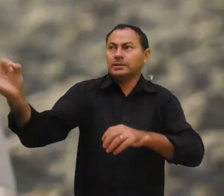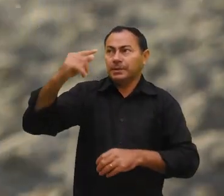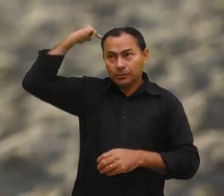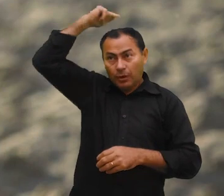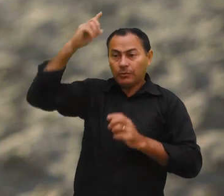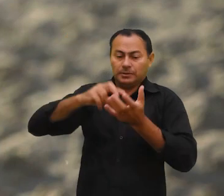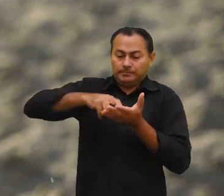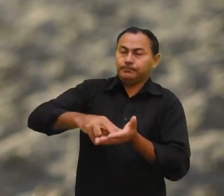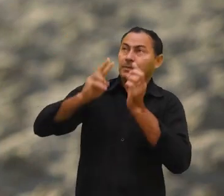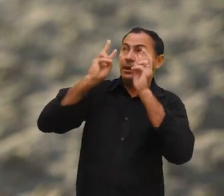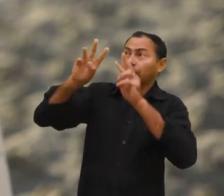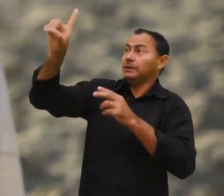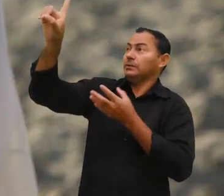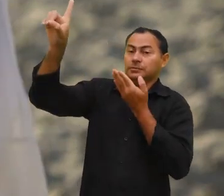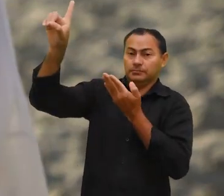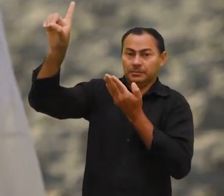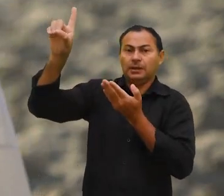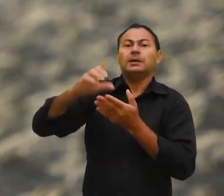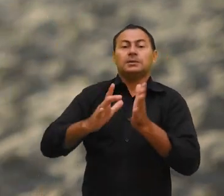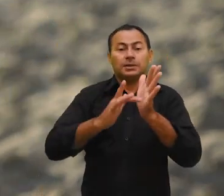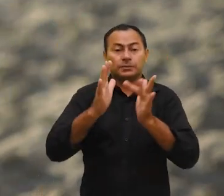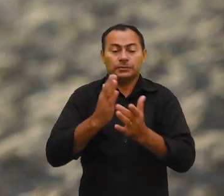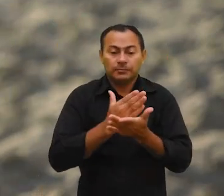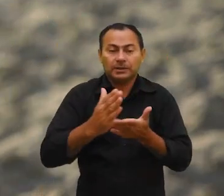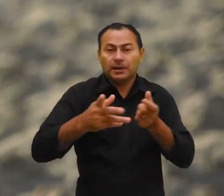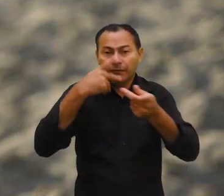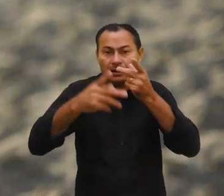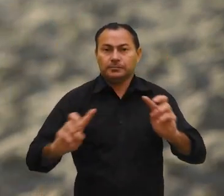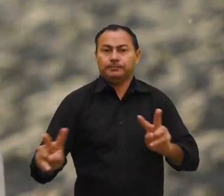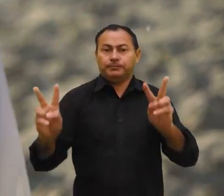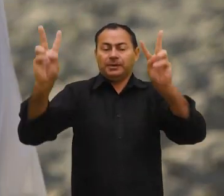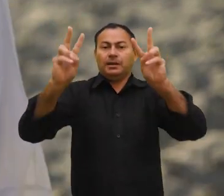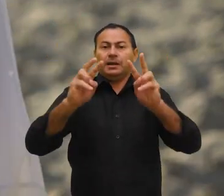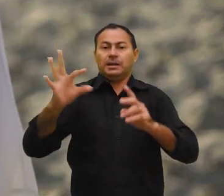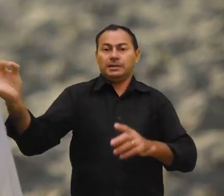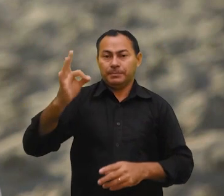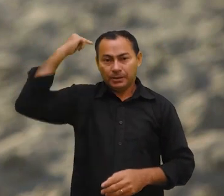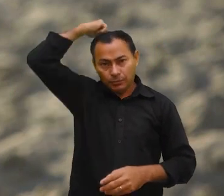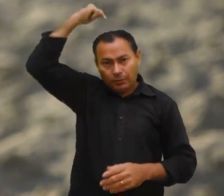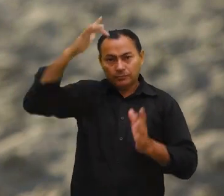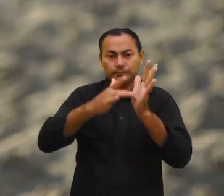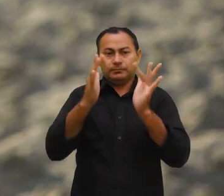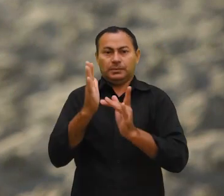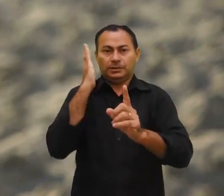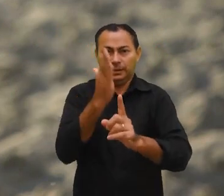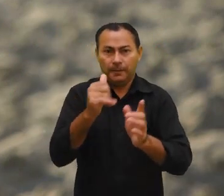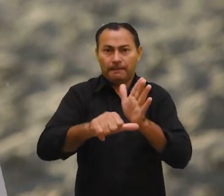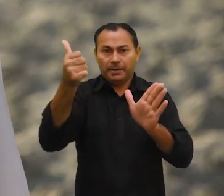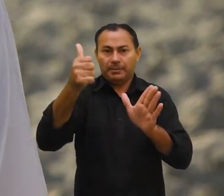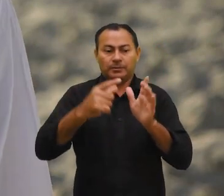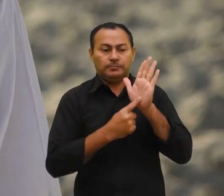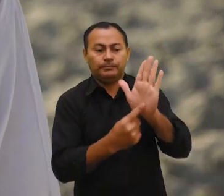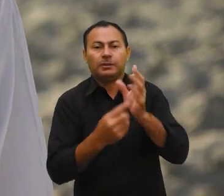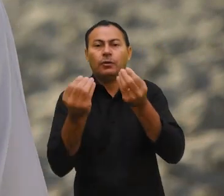nosso olhar para o alto, Jesus passa a falar dos valores espirituais. Jesus é bem direto nesse assunto. Primeiro,